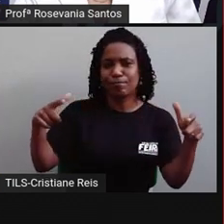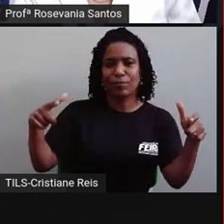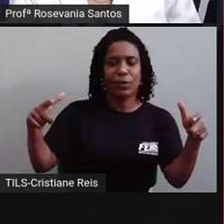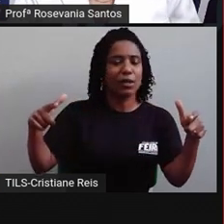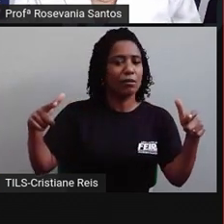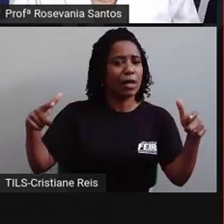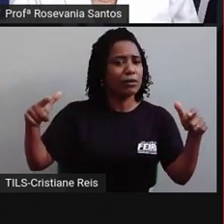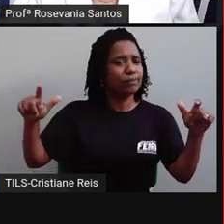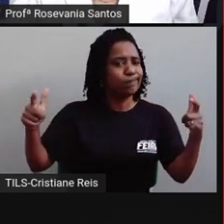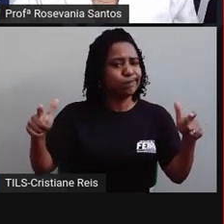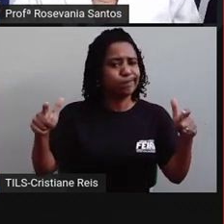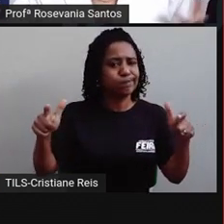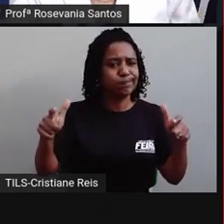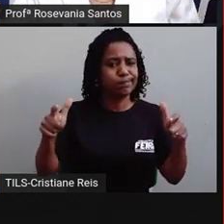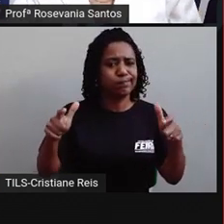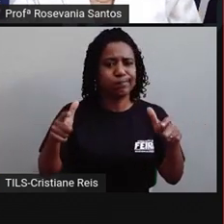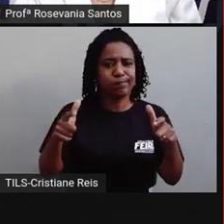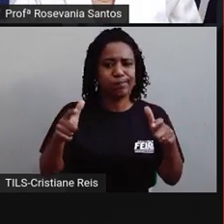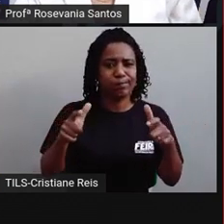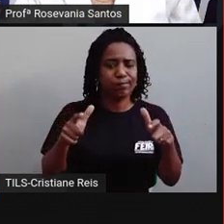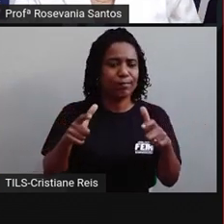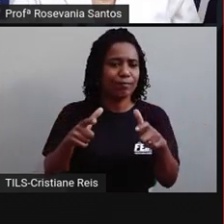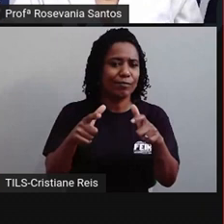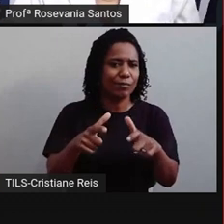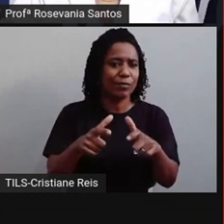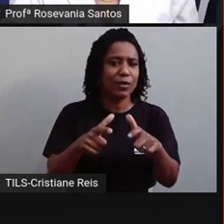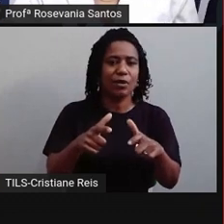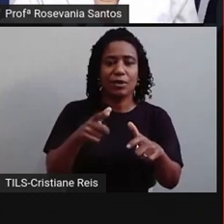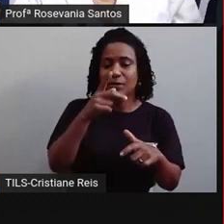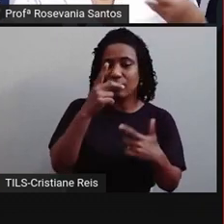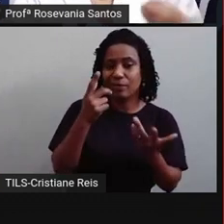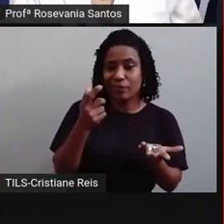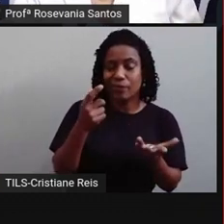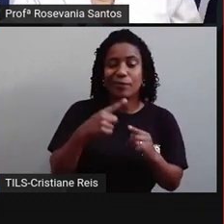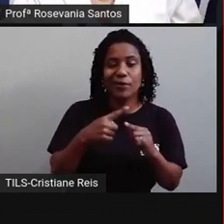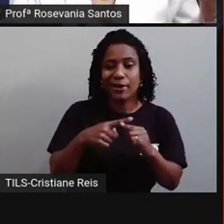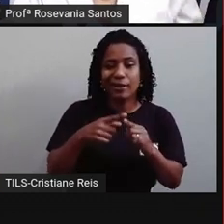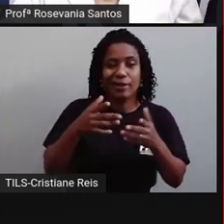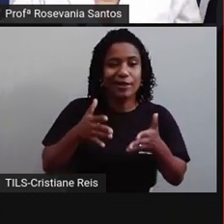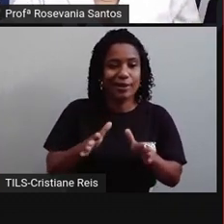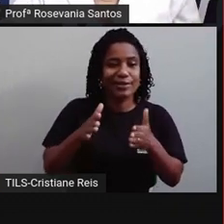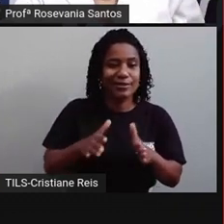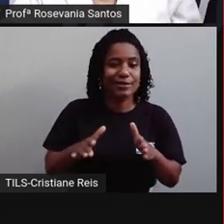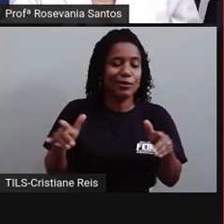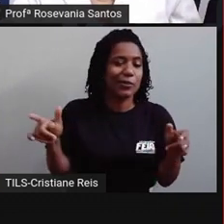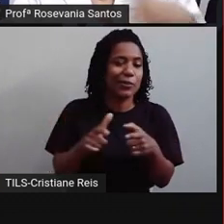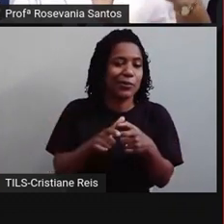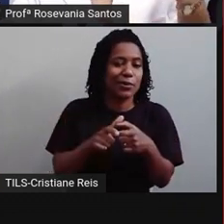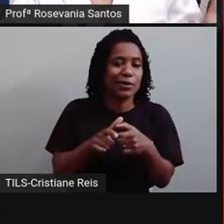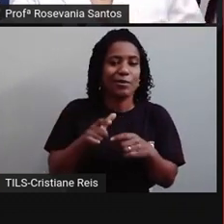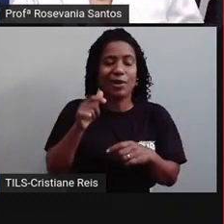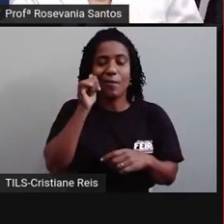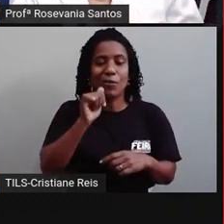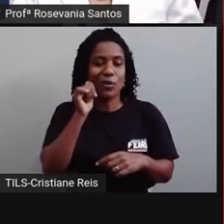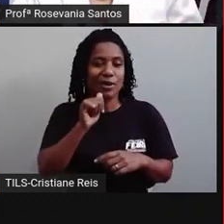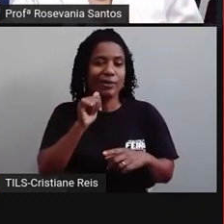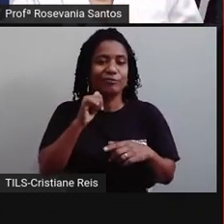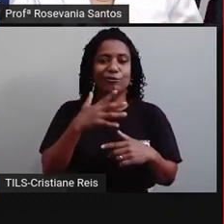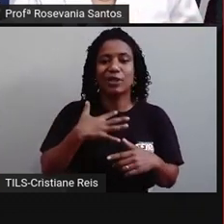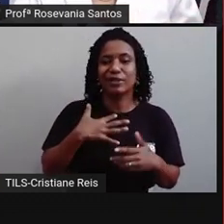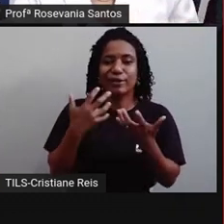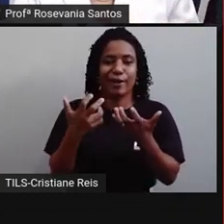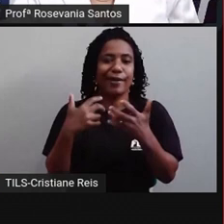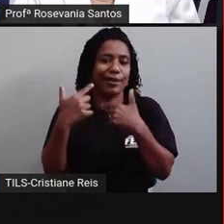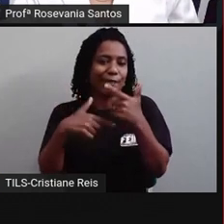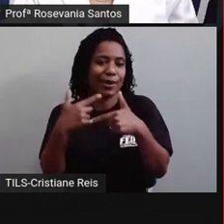diminuição, como a Pró já falou várias vezes para vocês aqui, mulher entrou no mercado de trabalho, passou a ter mais direitos, ficou, o custo de